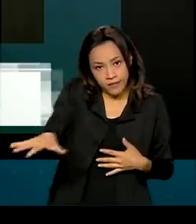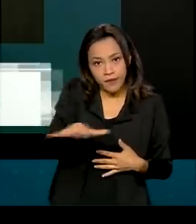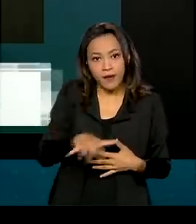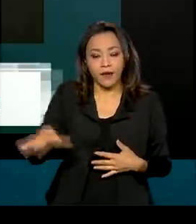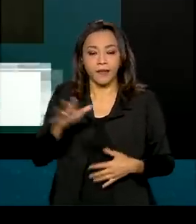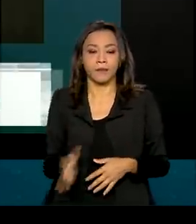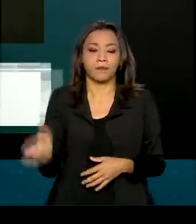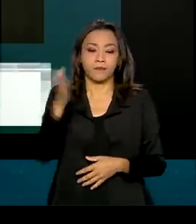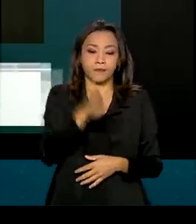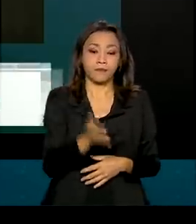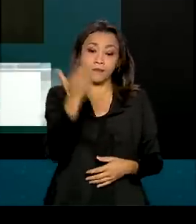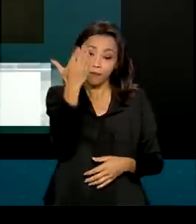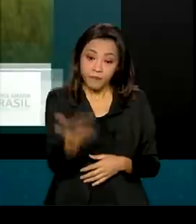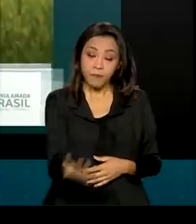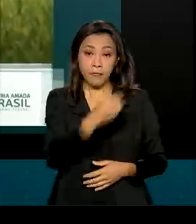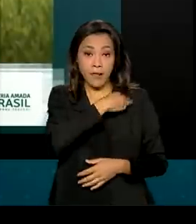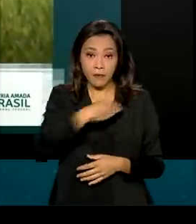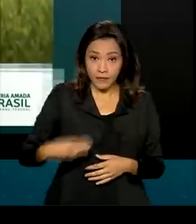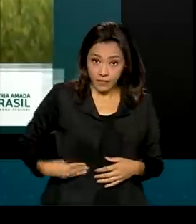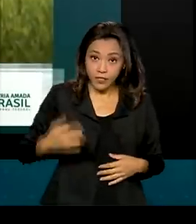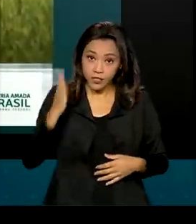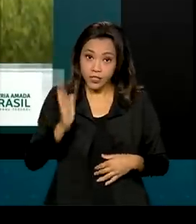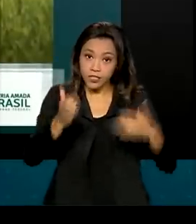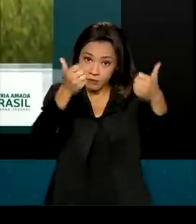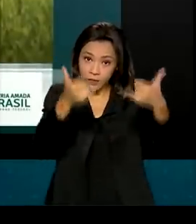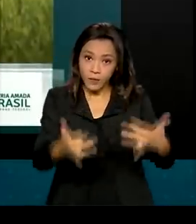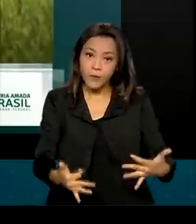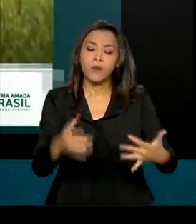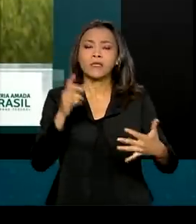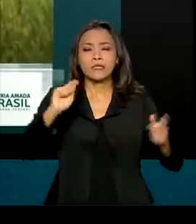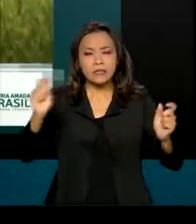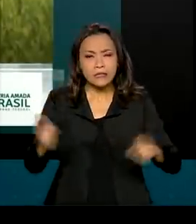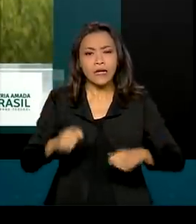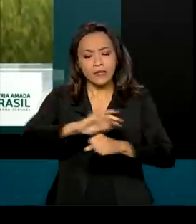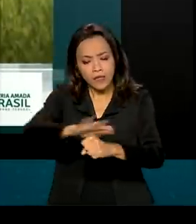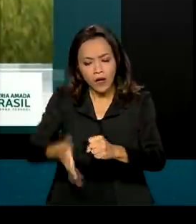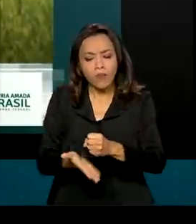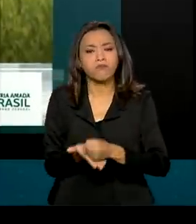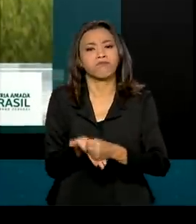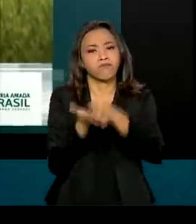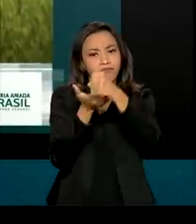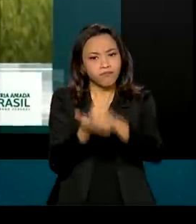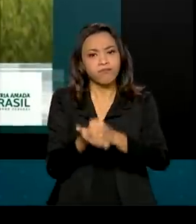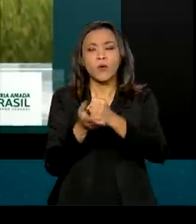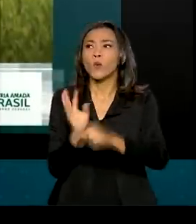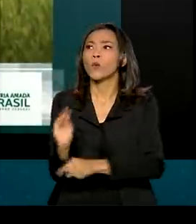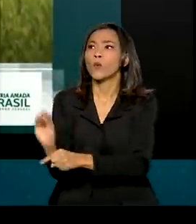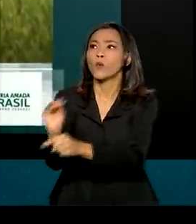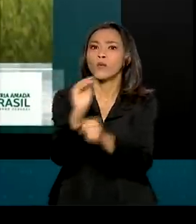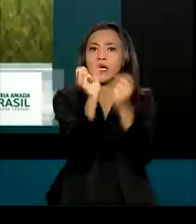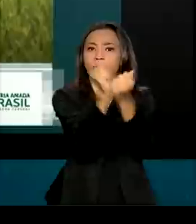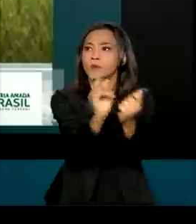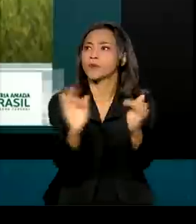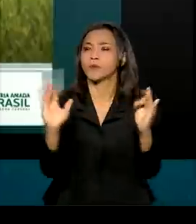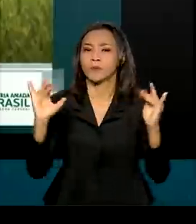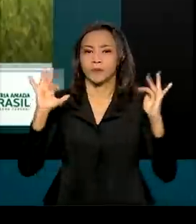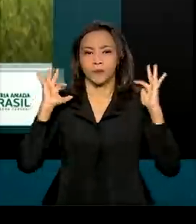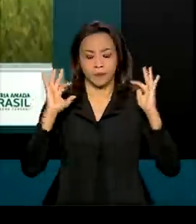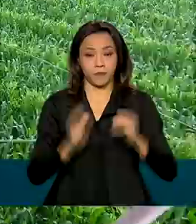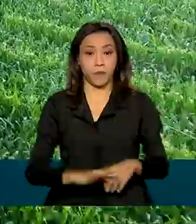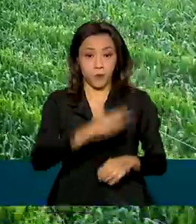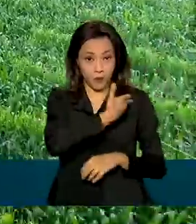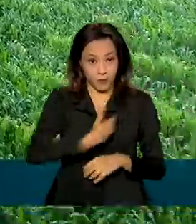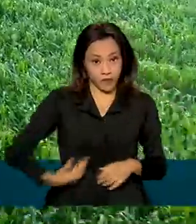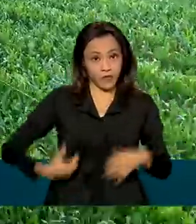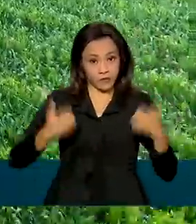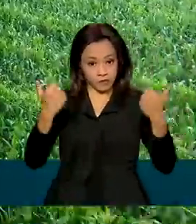Tereza Cristina afirmou que o agro brasileiro é sustentável e caminha lado a lado com a preservação do meio ambiente. O governo, segundo a